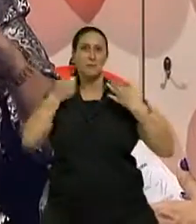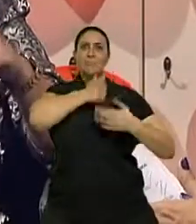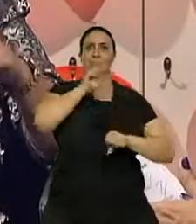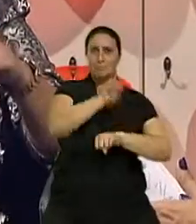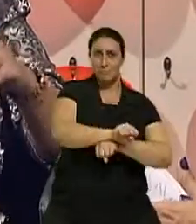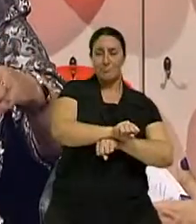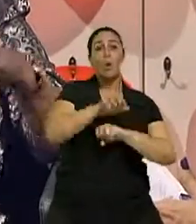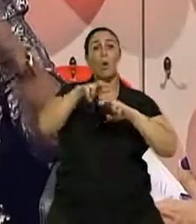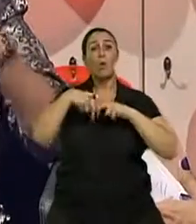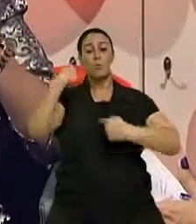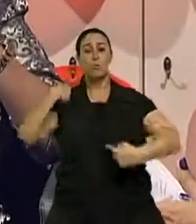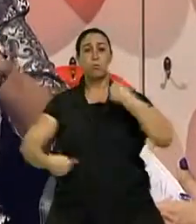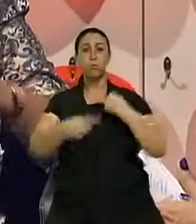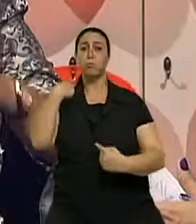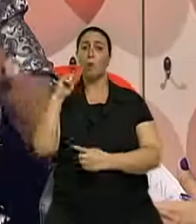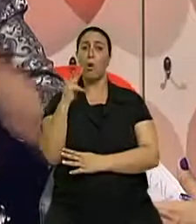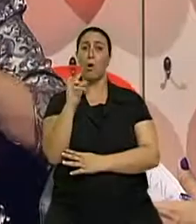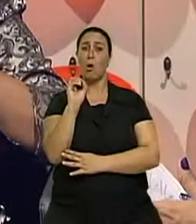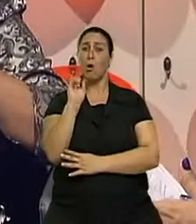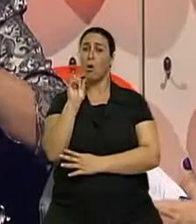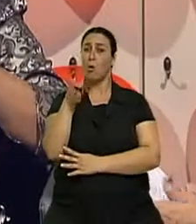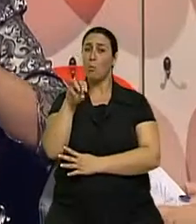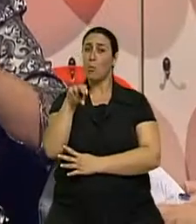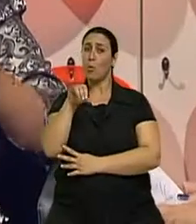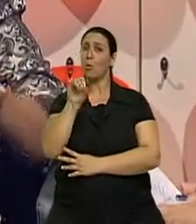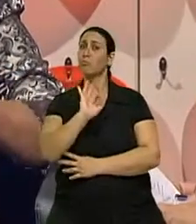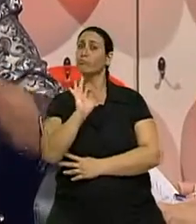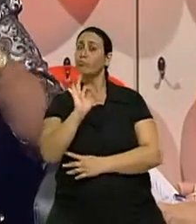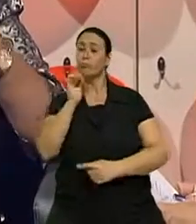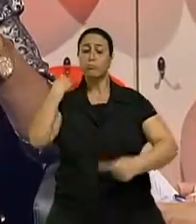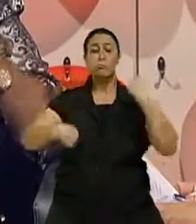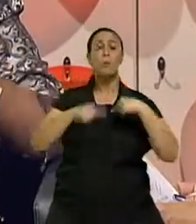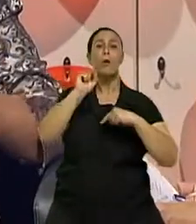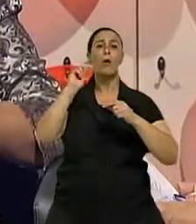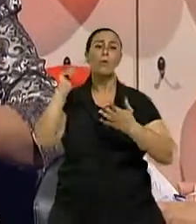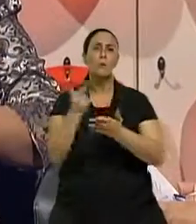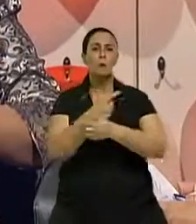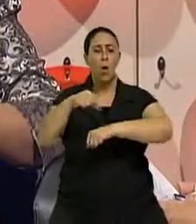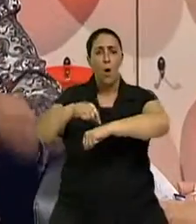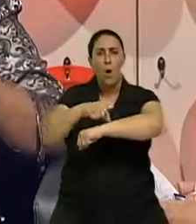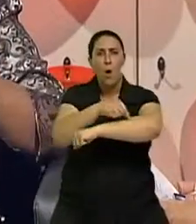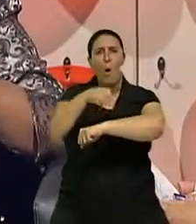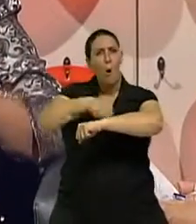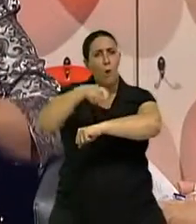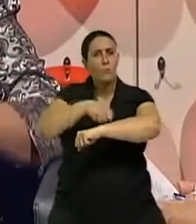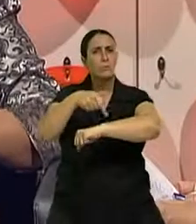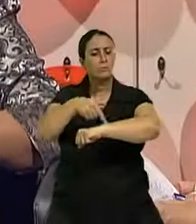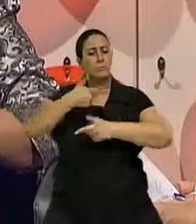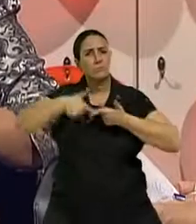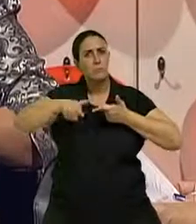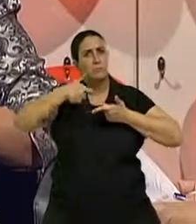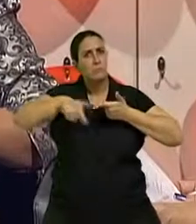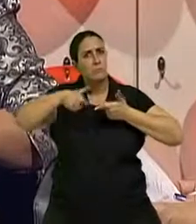hormônio feminino, que é o hormônio feminino que segura o cálcio no osso. Certo. Depois que o hormônio vai indo embora, o cálcio vai